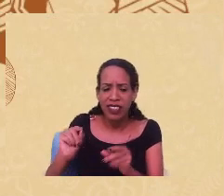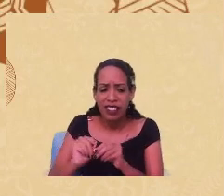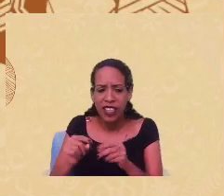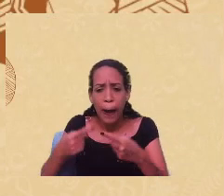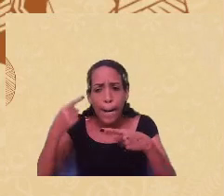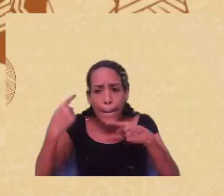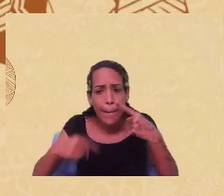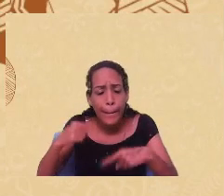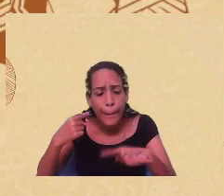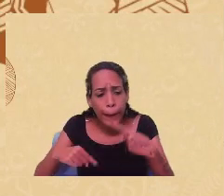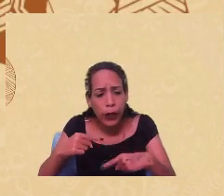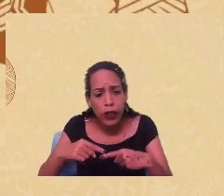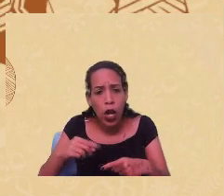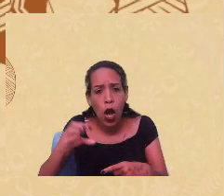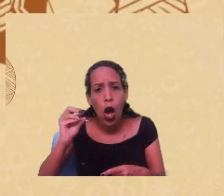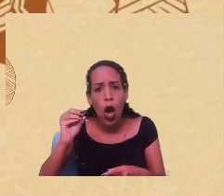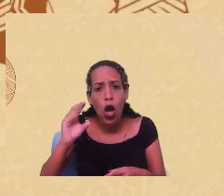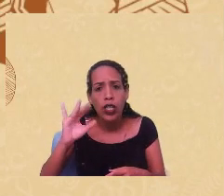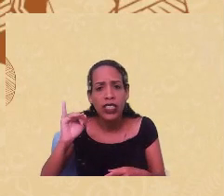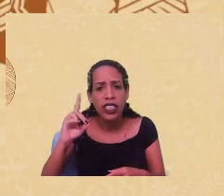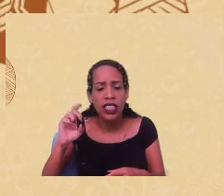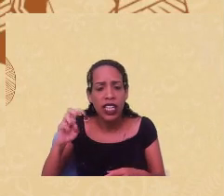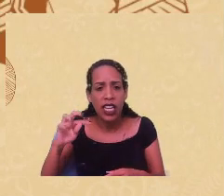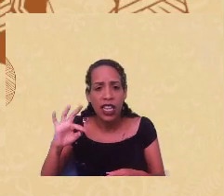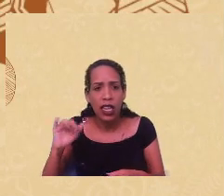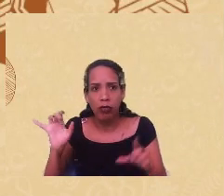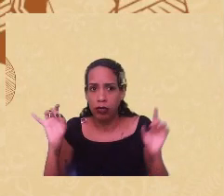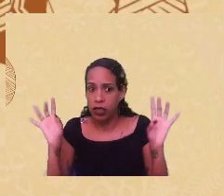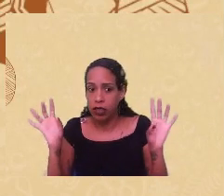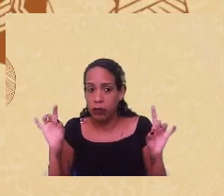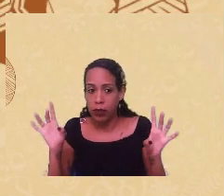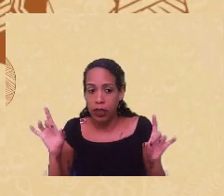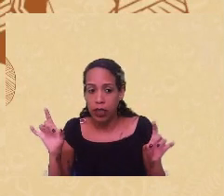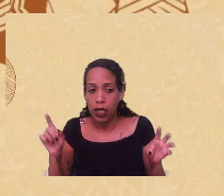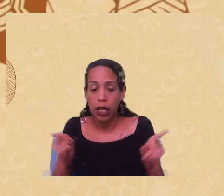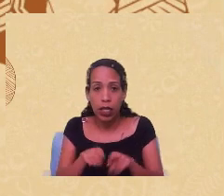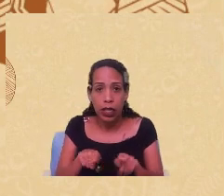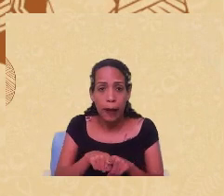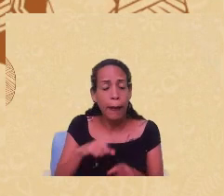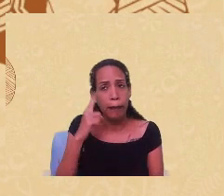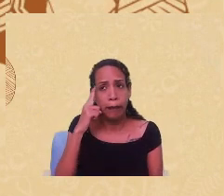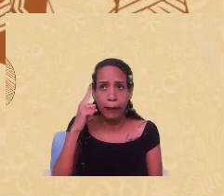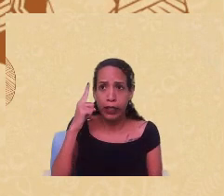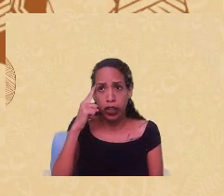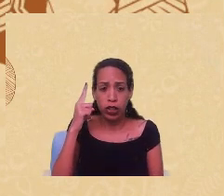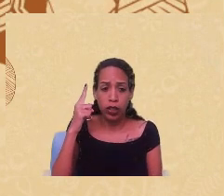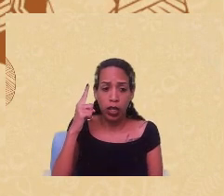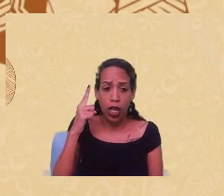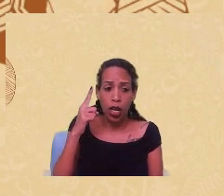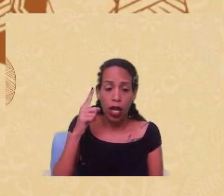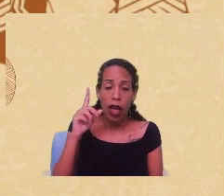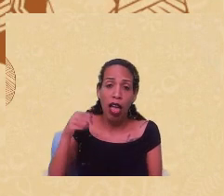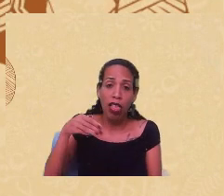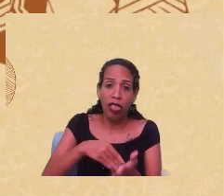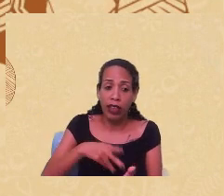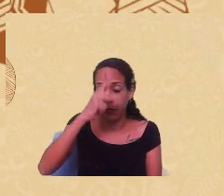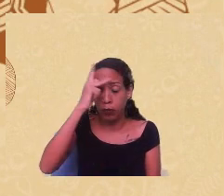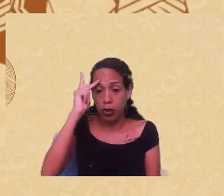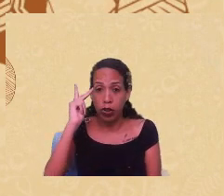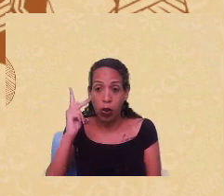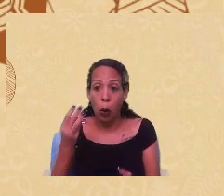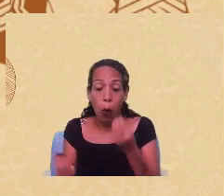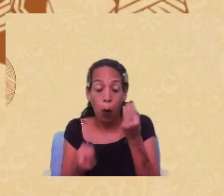ocidental, especialmente quando se tentou imaginar a desumanidade ou a subjugação